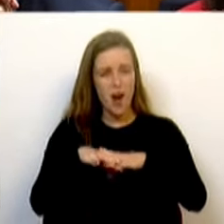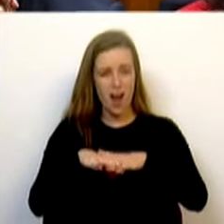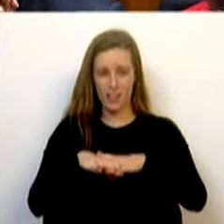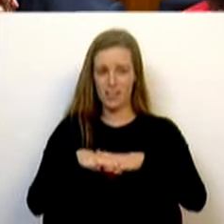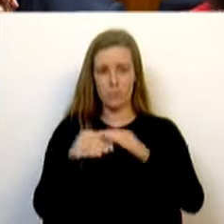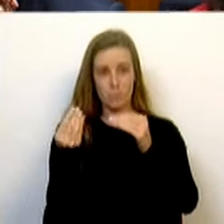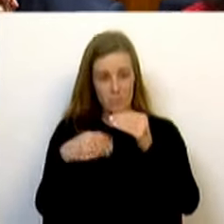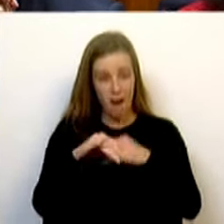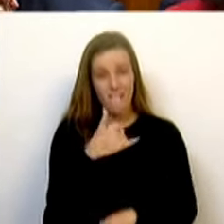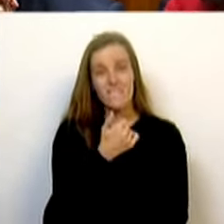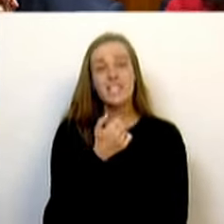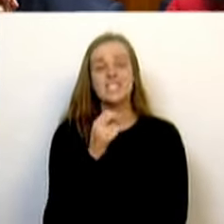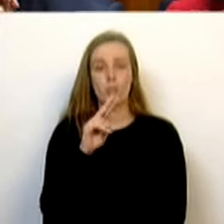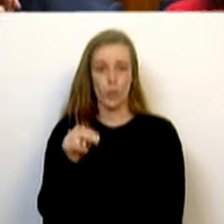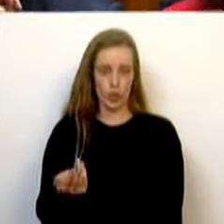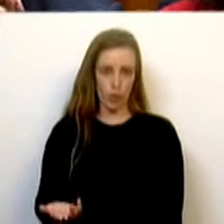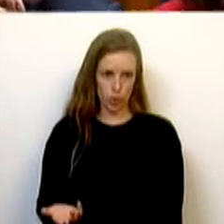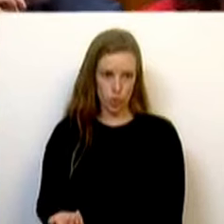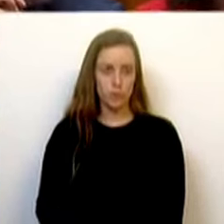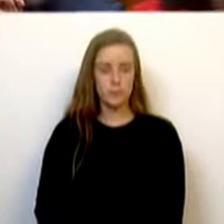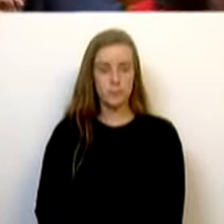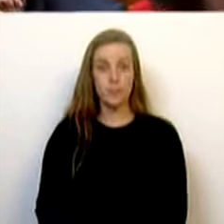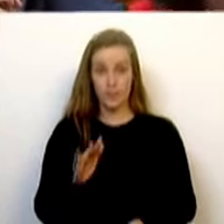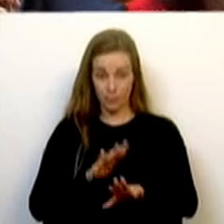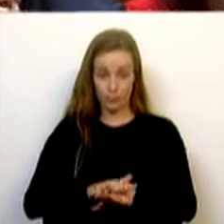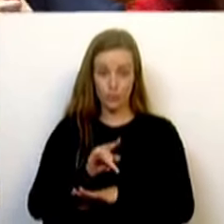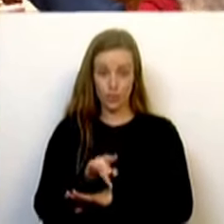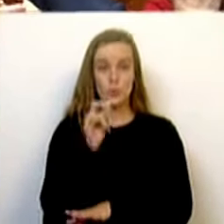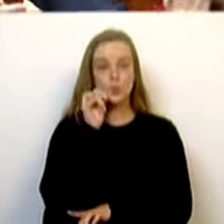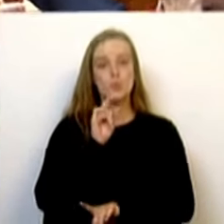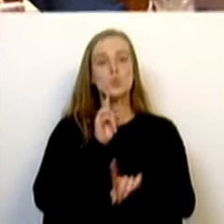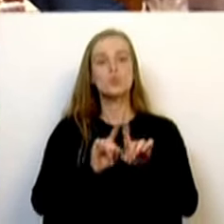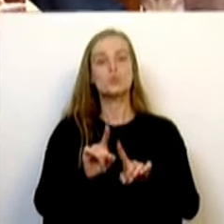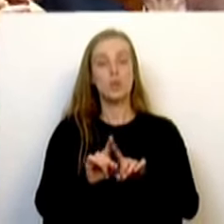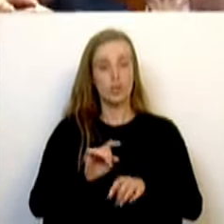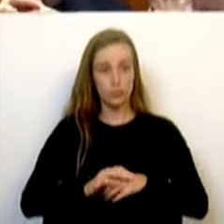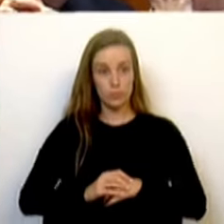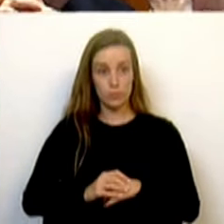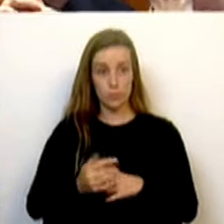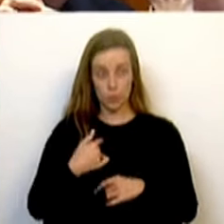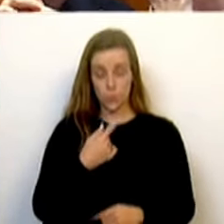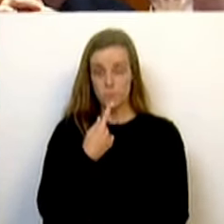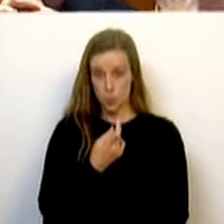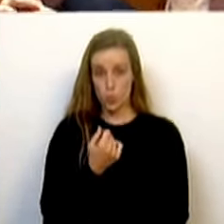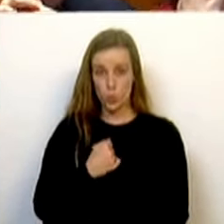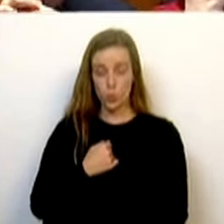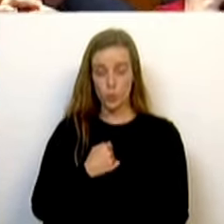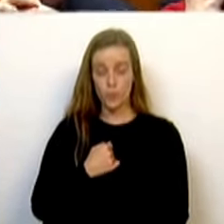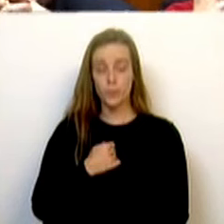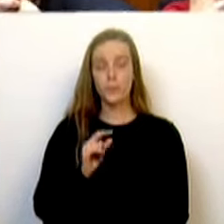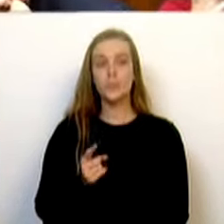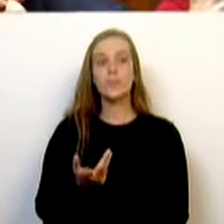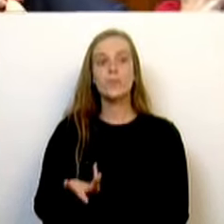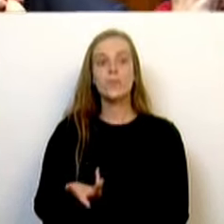mais 25 euros. E por isso, senhores deputados, o que eu pergunto é o seguinte.